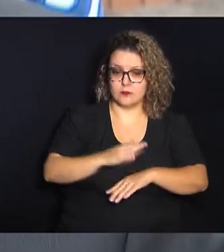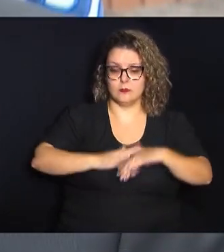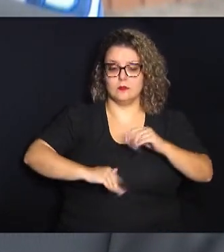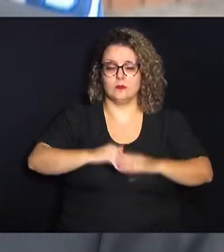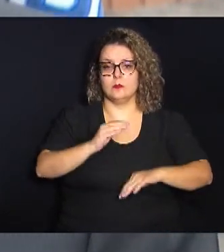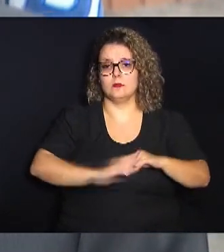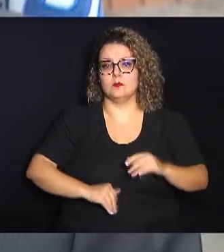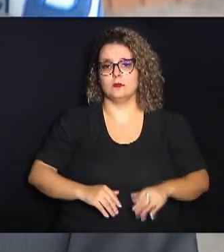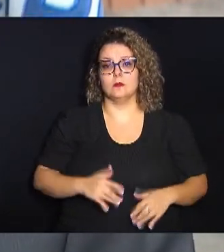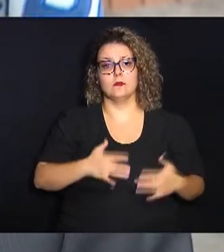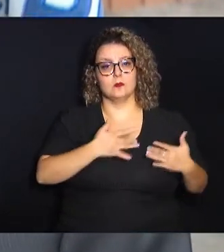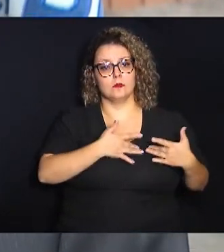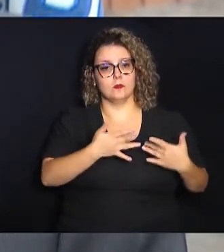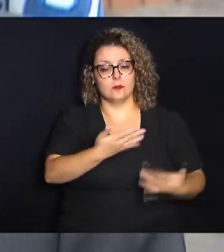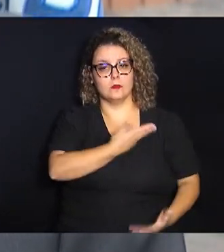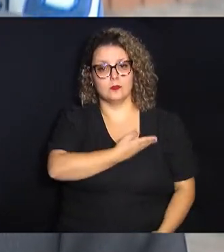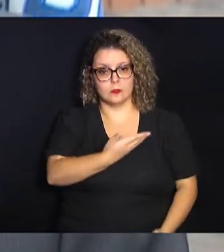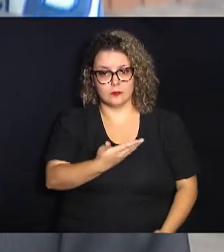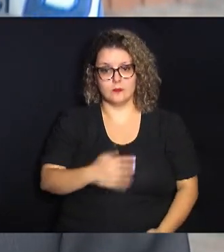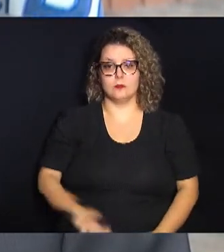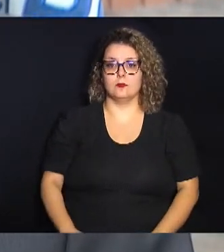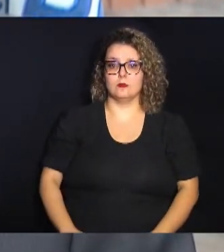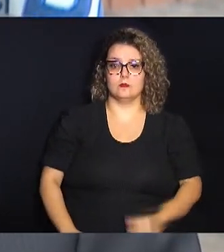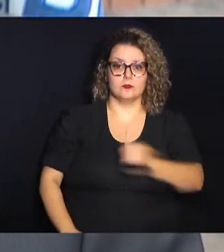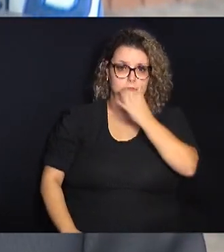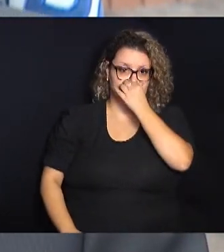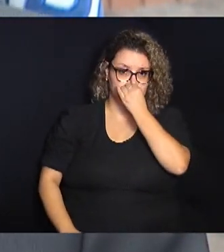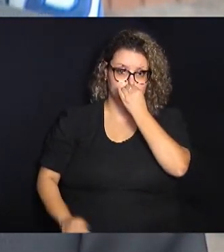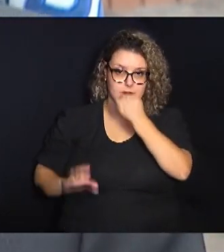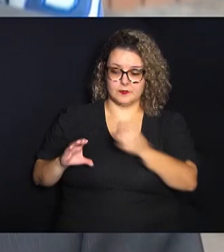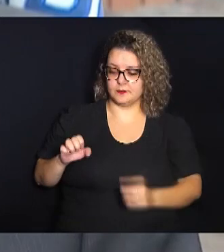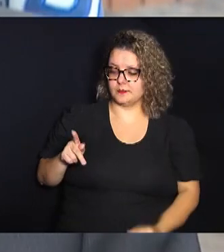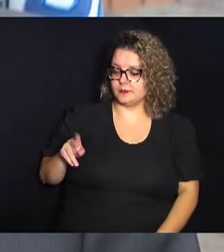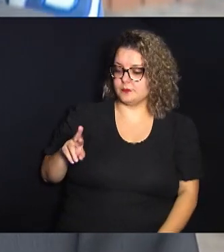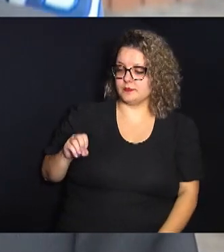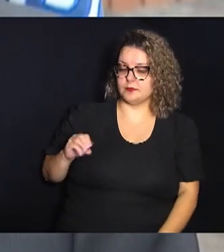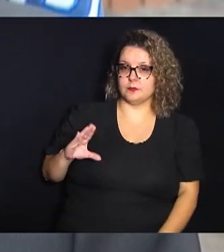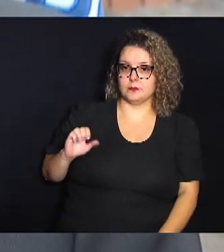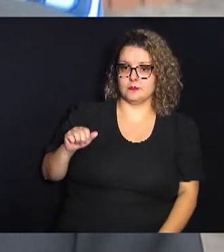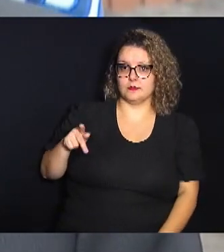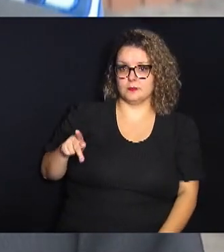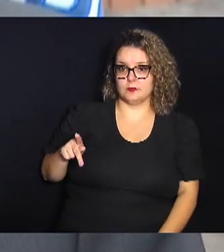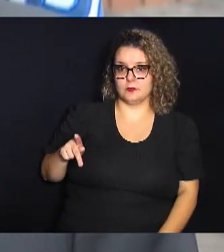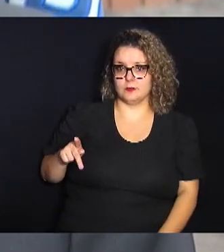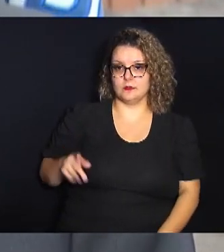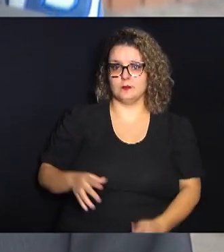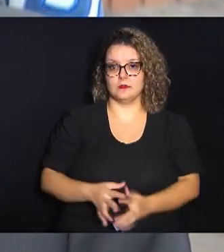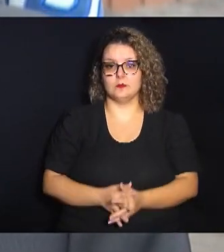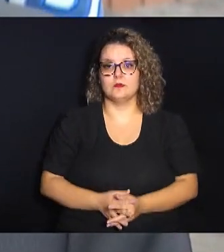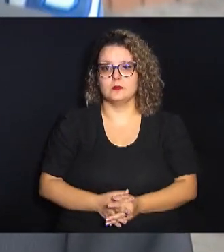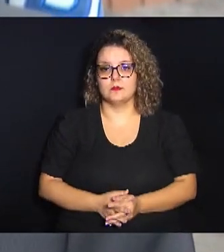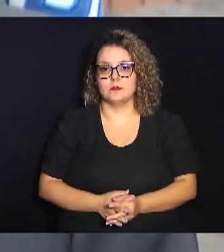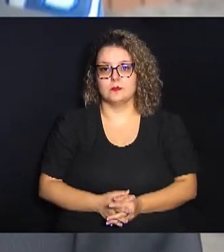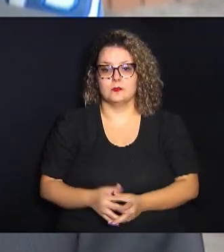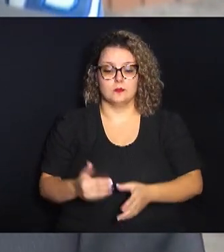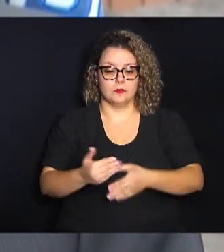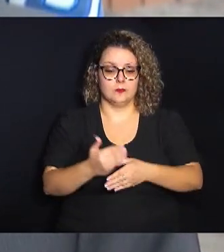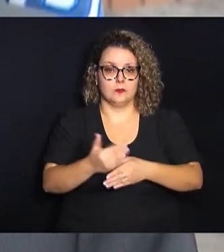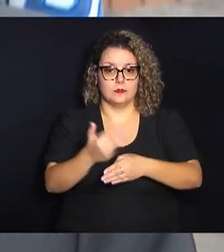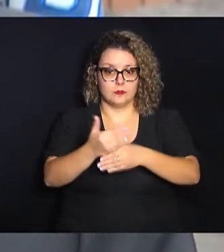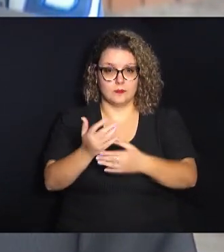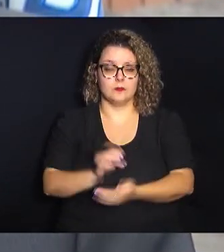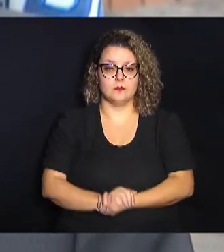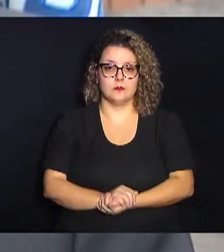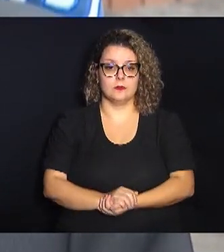por exemplo que são cursos ofertados pelo Ceprocamp Jardinagem se não me engano Pedreiro é para ter dados